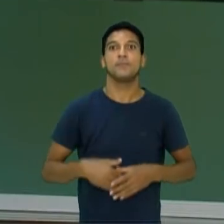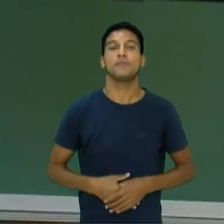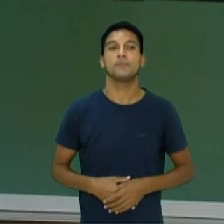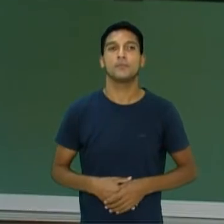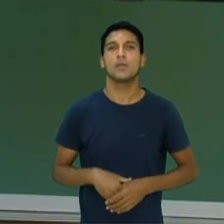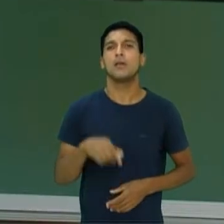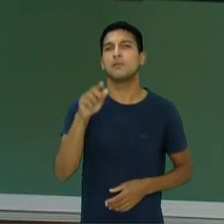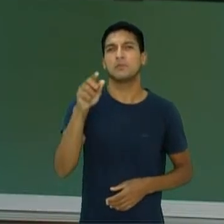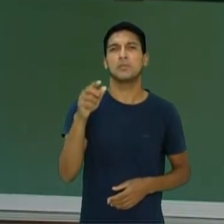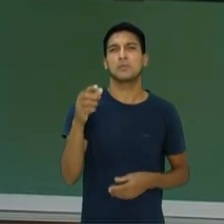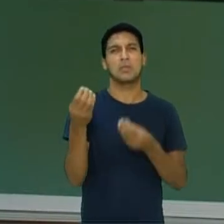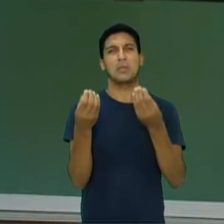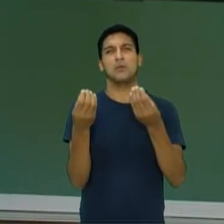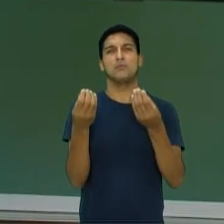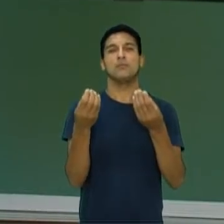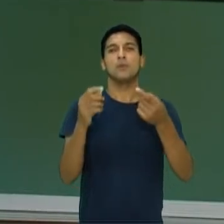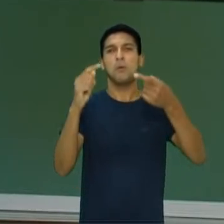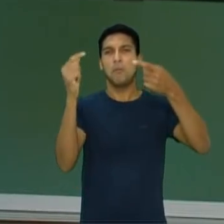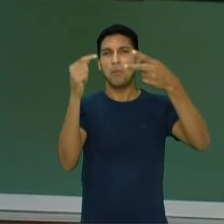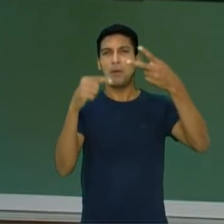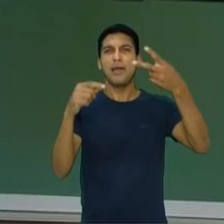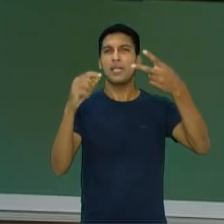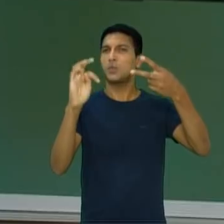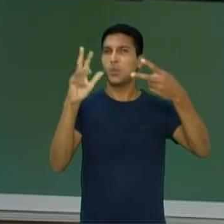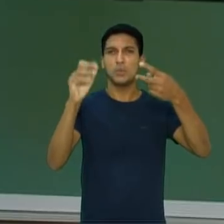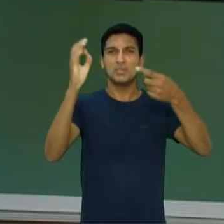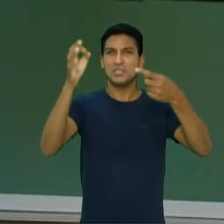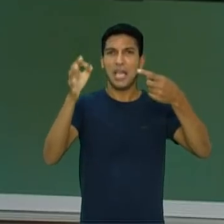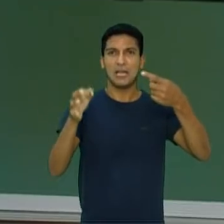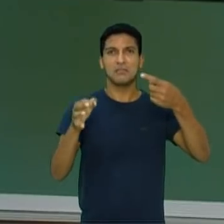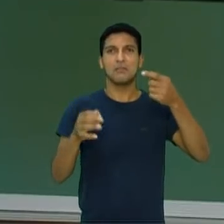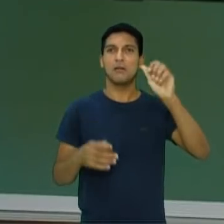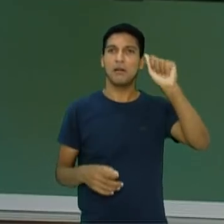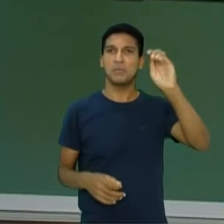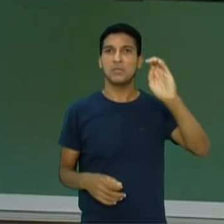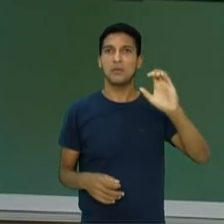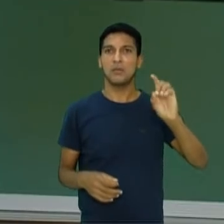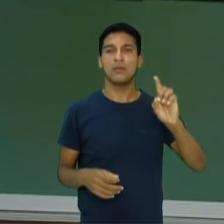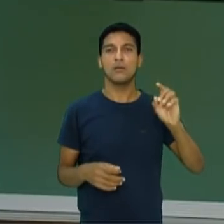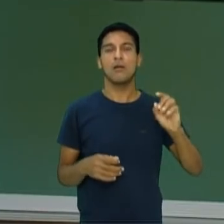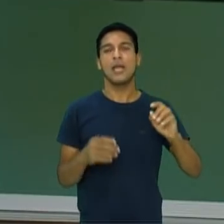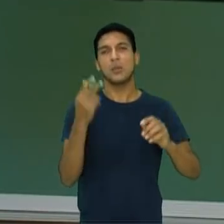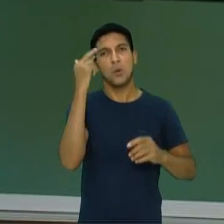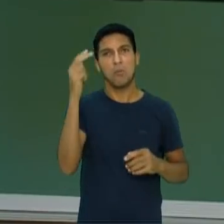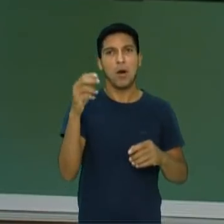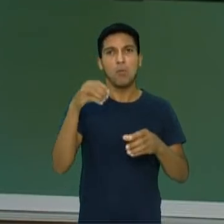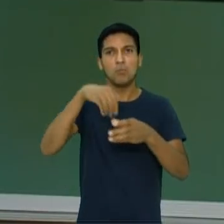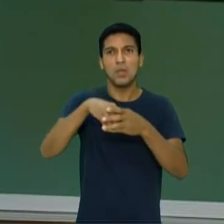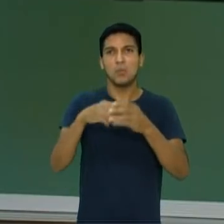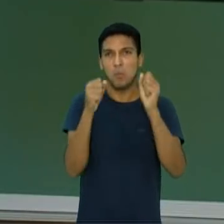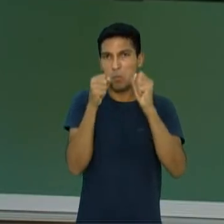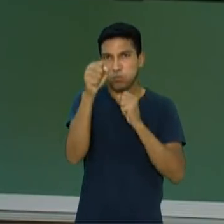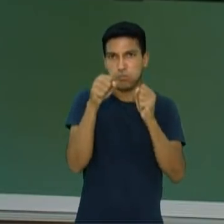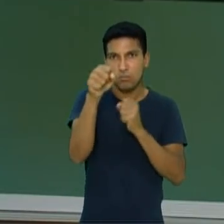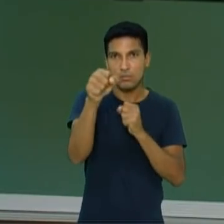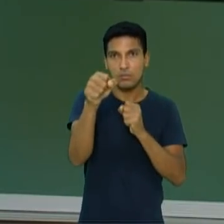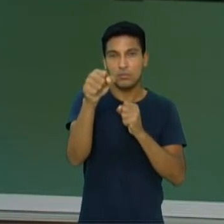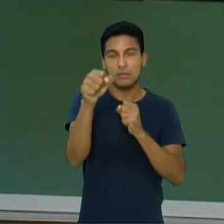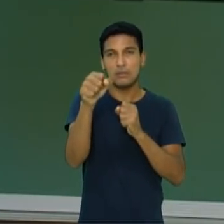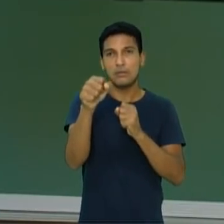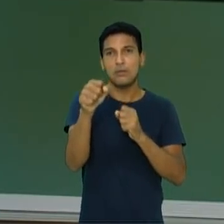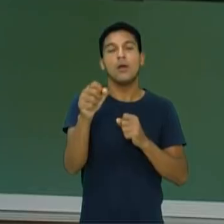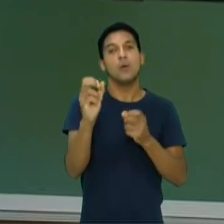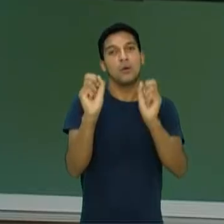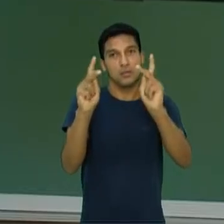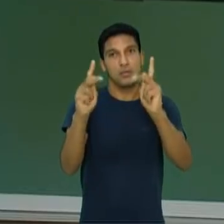diga assim, ah, professor, mas todas elas estão corretas. Isso acontece na luta, né? Mas tem uma que ela está mais completinha,